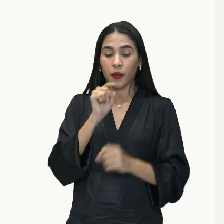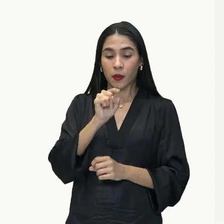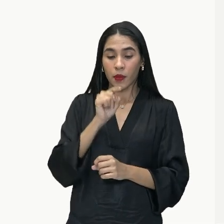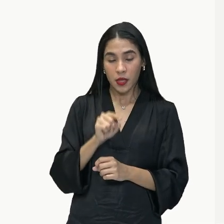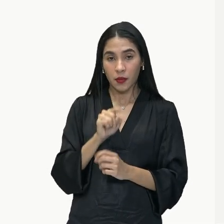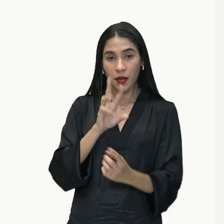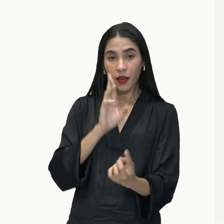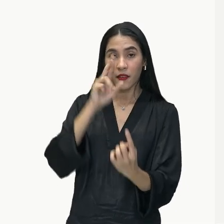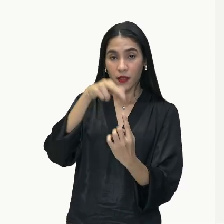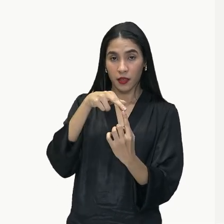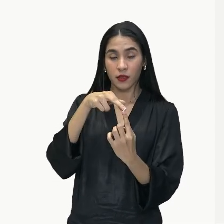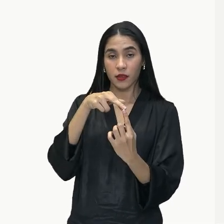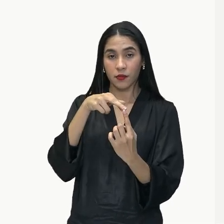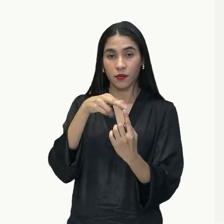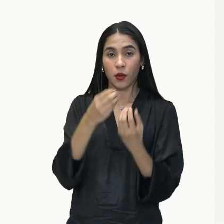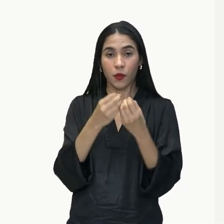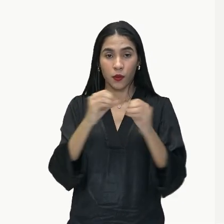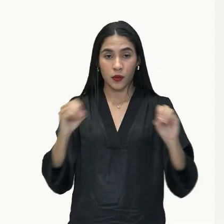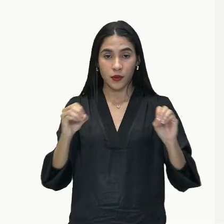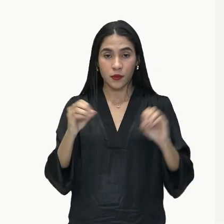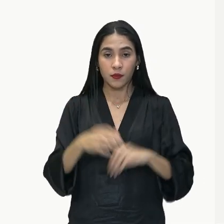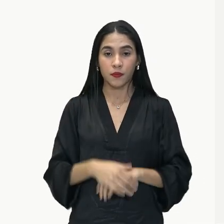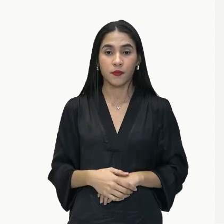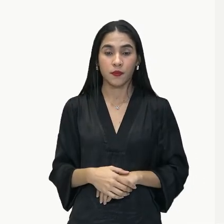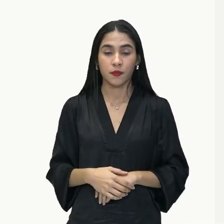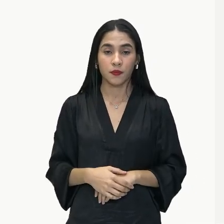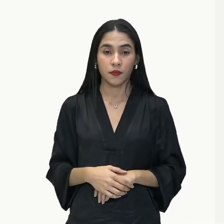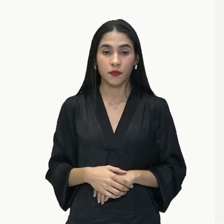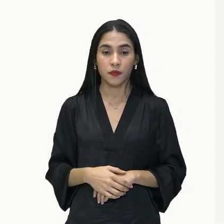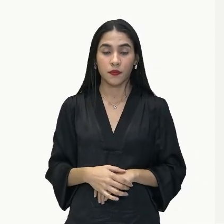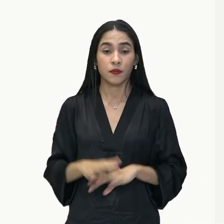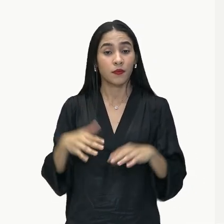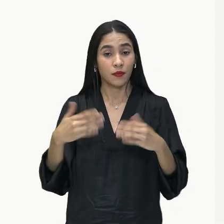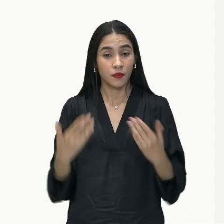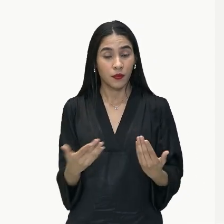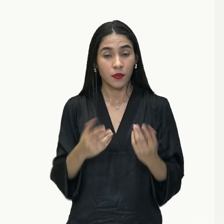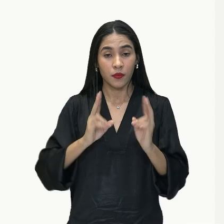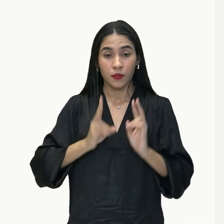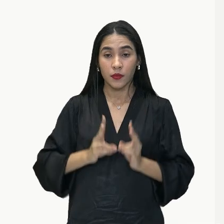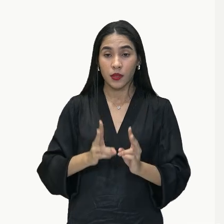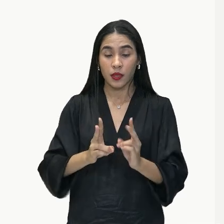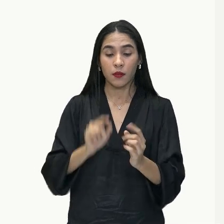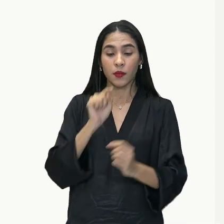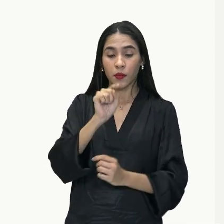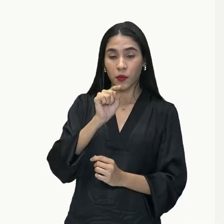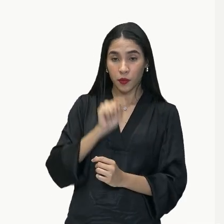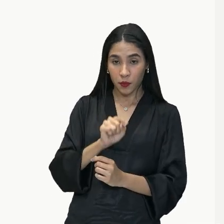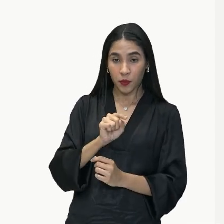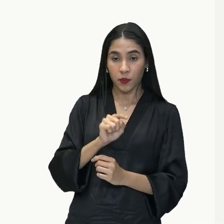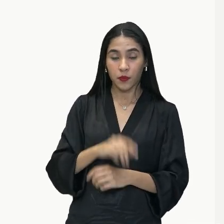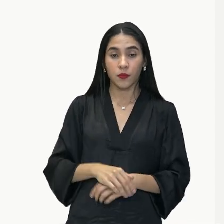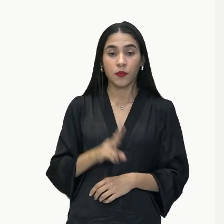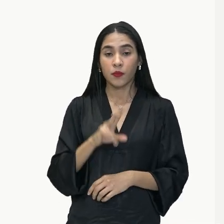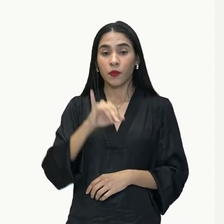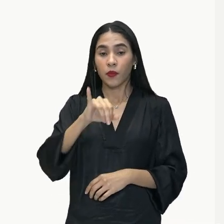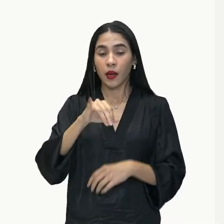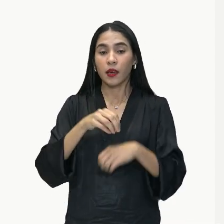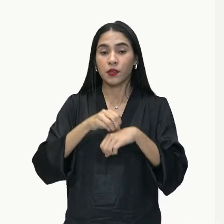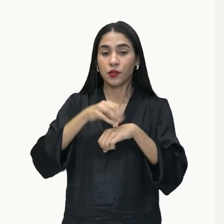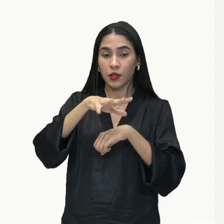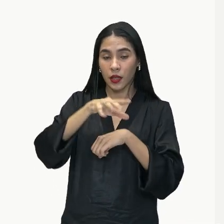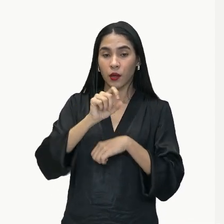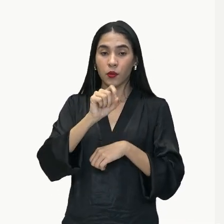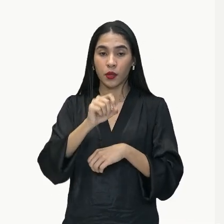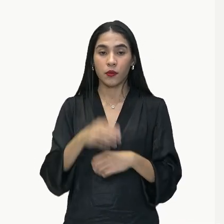marcando aí essas orações, ok? Então, sempre aí os dois pontos que vai introduzir para a